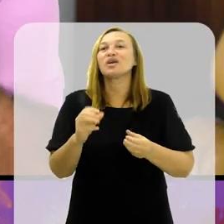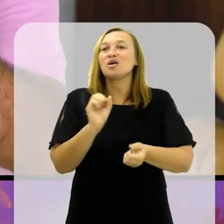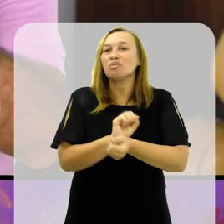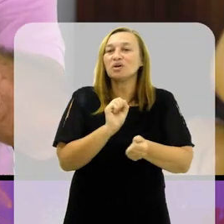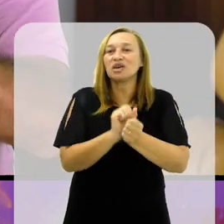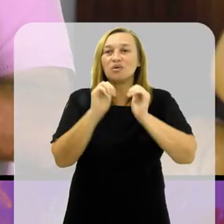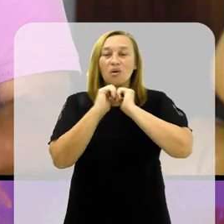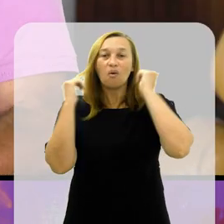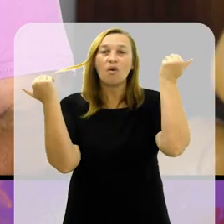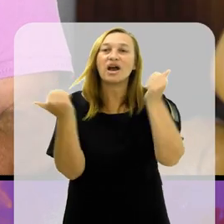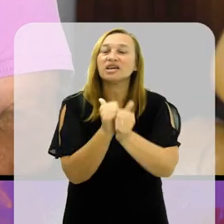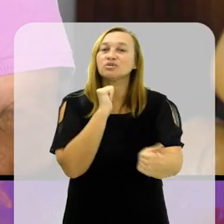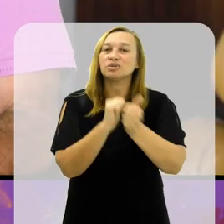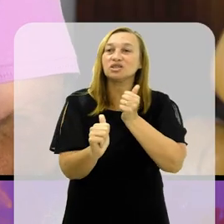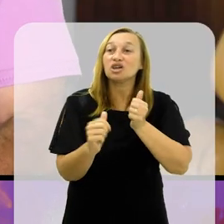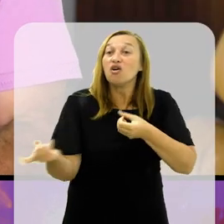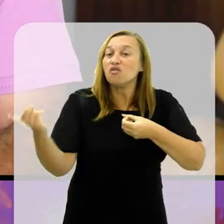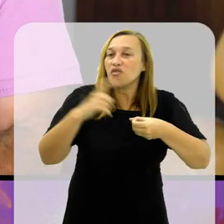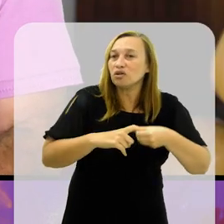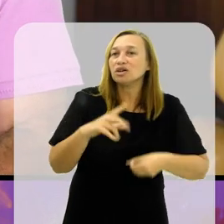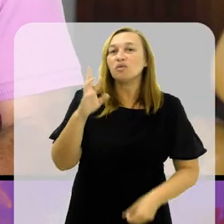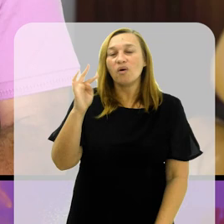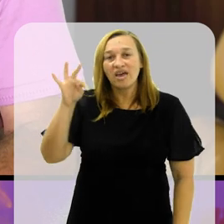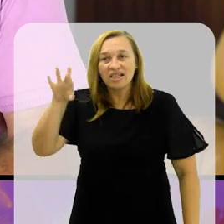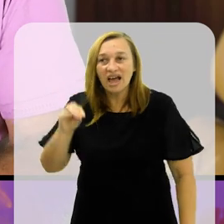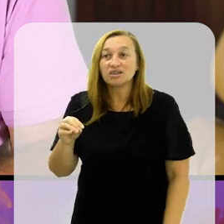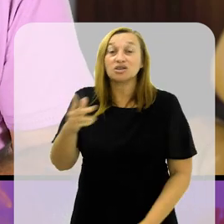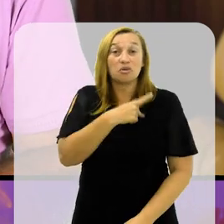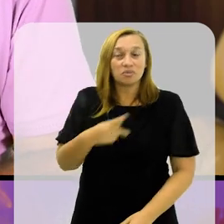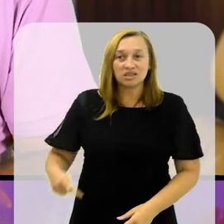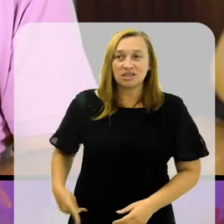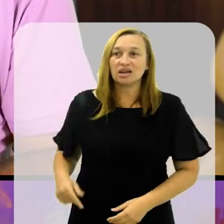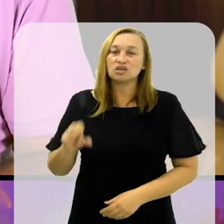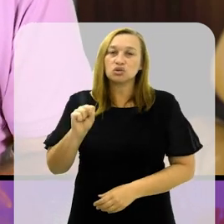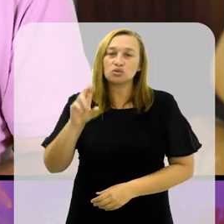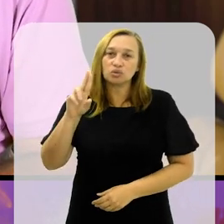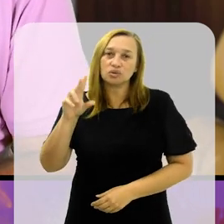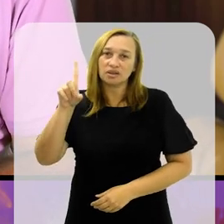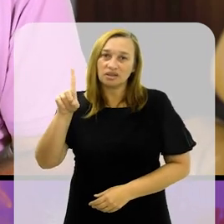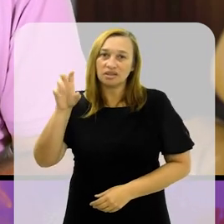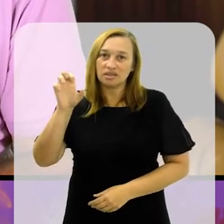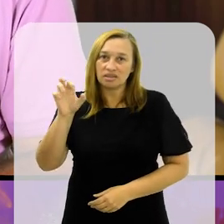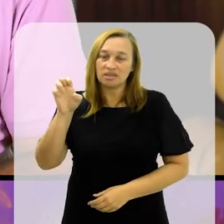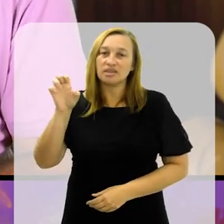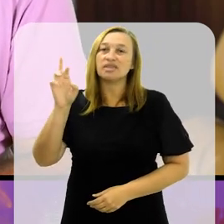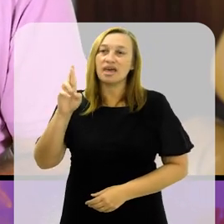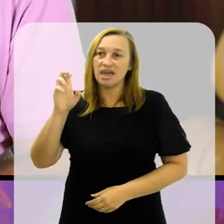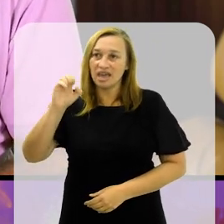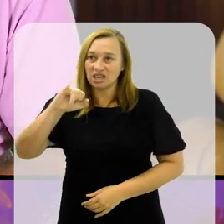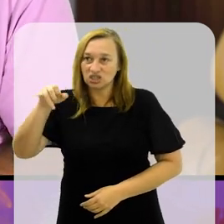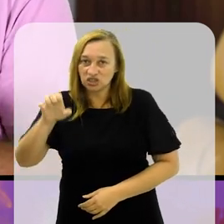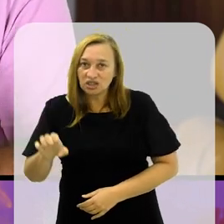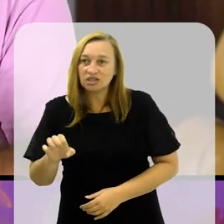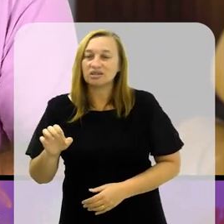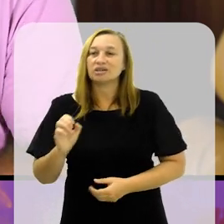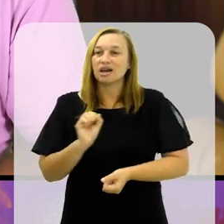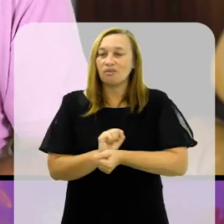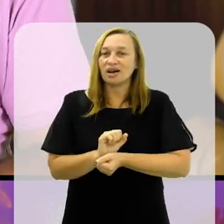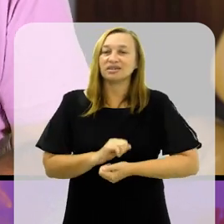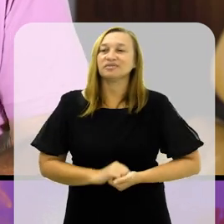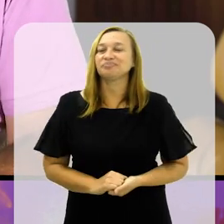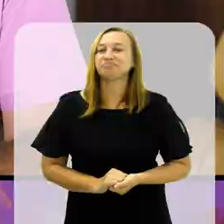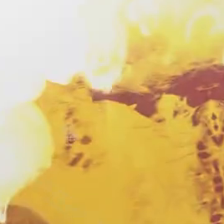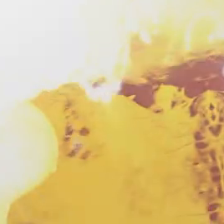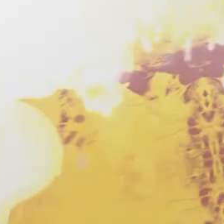Valeu. Daqui a pouquinho no Arena Esportiva a gente volta com o Renato de Paula, que é o presidente da Suderge. Já já